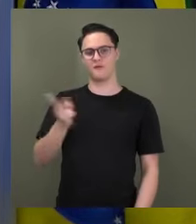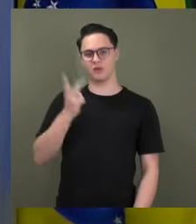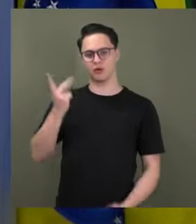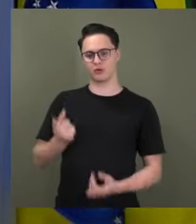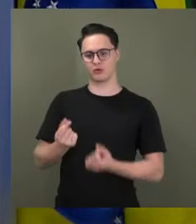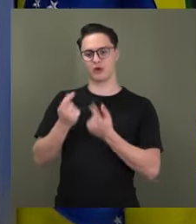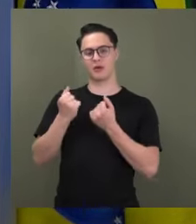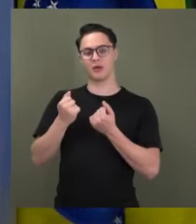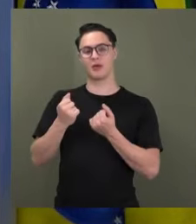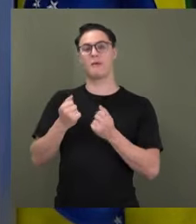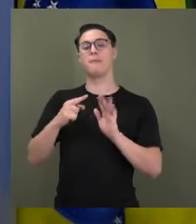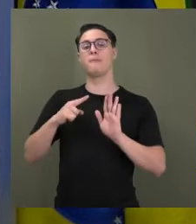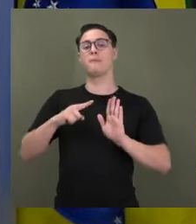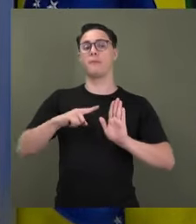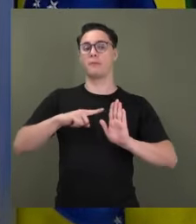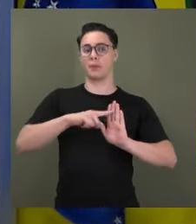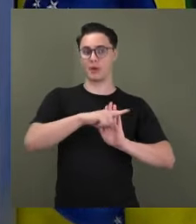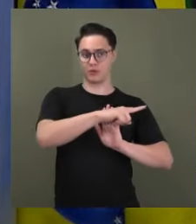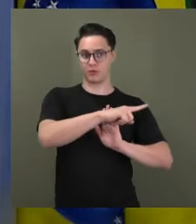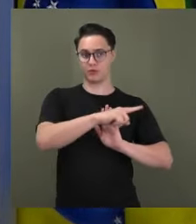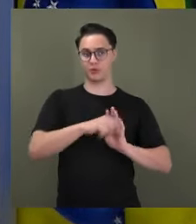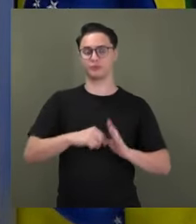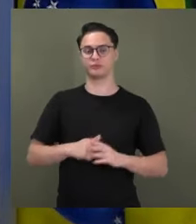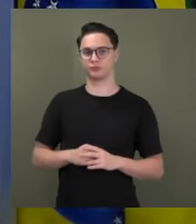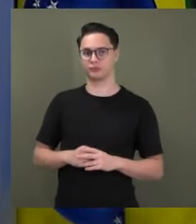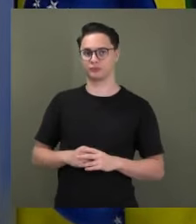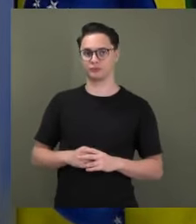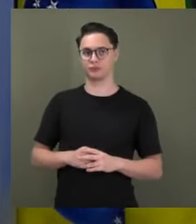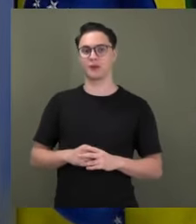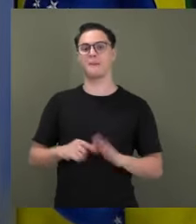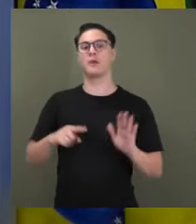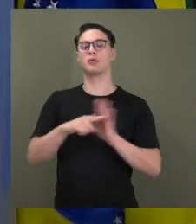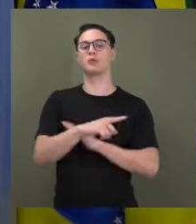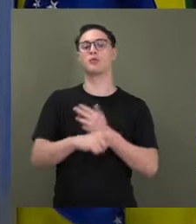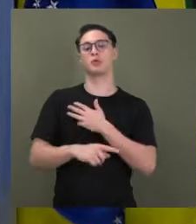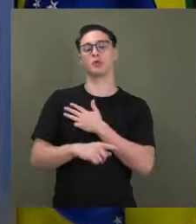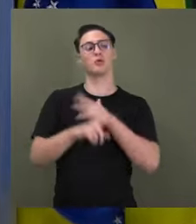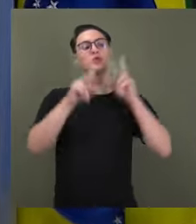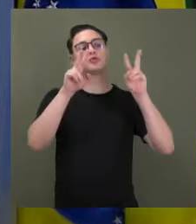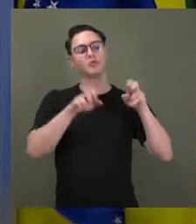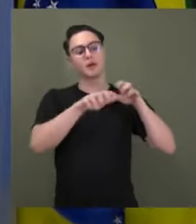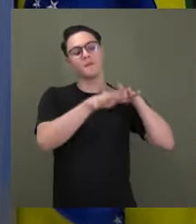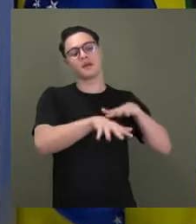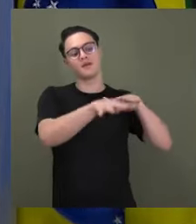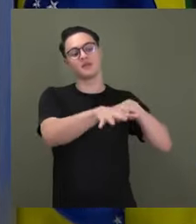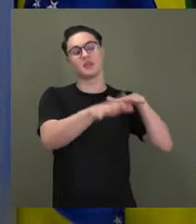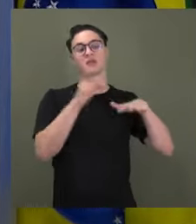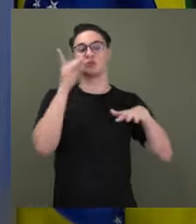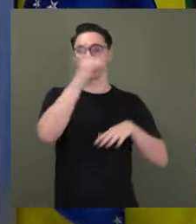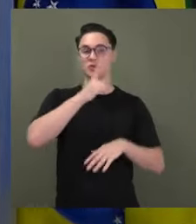perguntou respeitosamente, senador Exalci, a Lula sobre a manifestação de domingo, que o senhor estava lá.